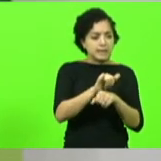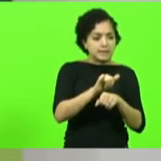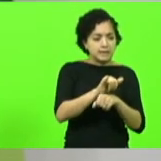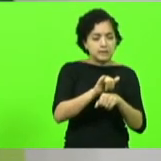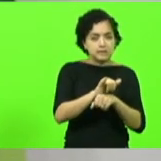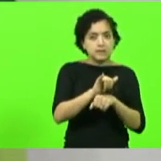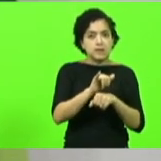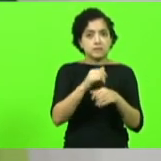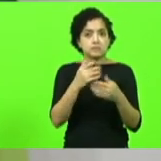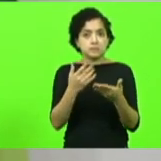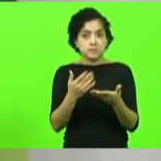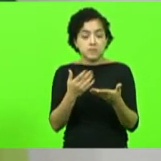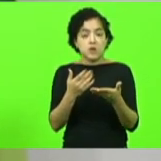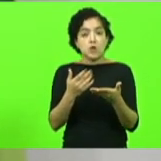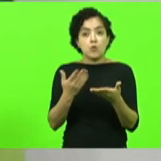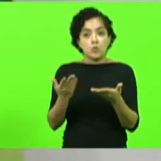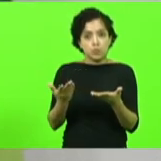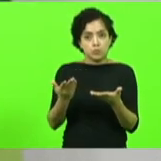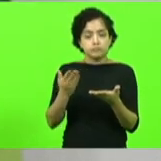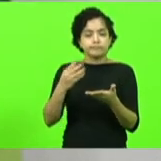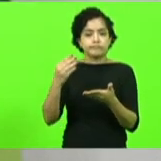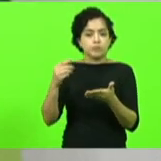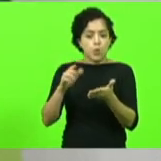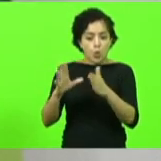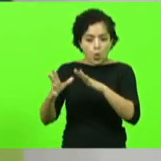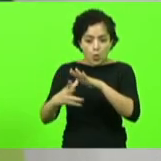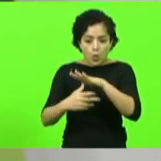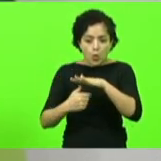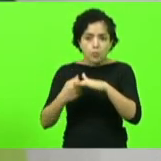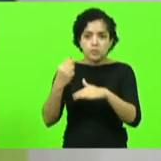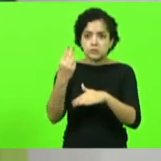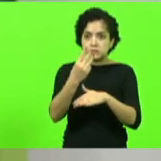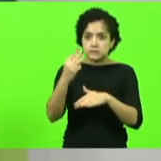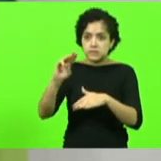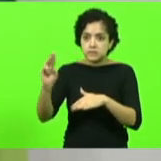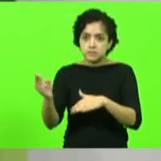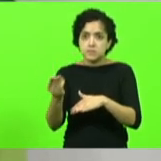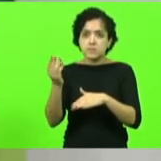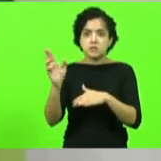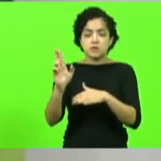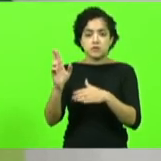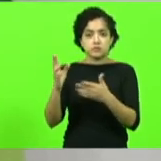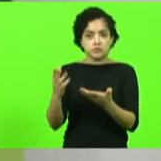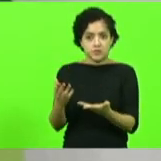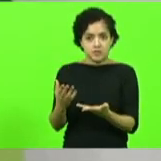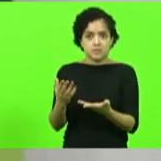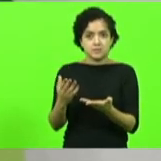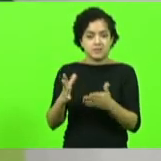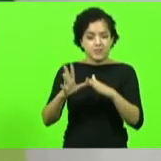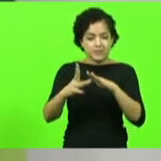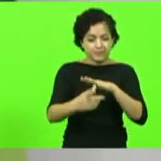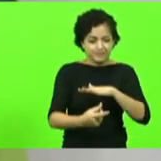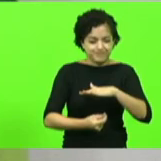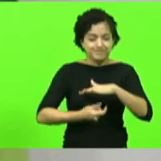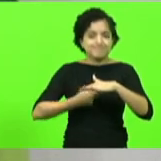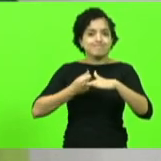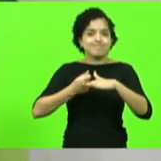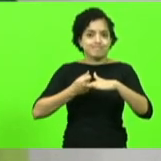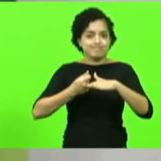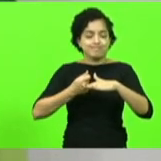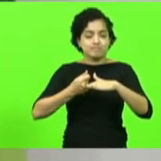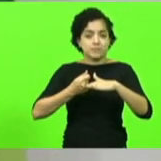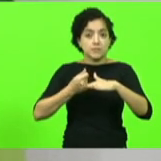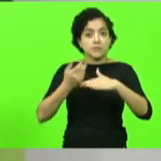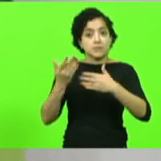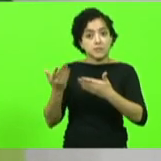dos 33 milhões de reais é a maior fraude e a maior corrupção já conhecida em Santa Catarina e se o